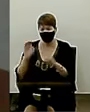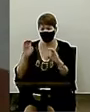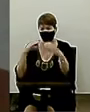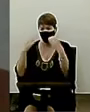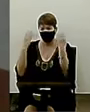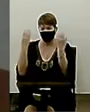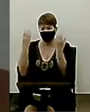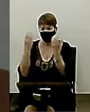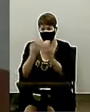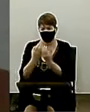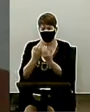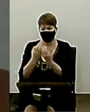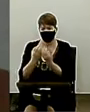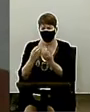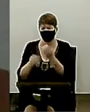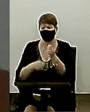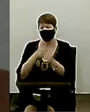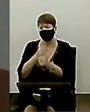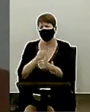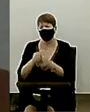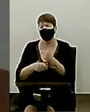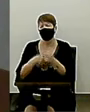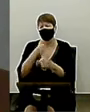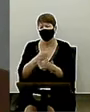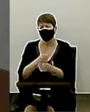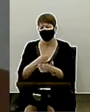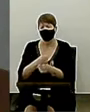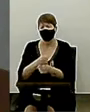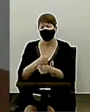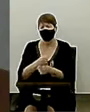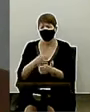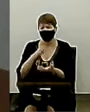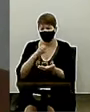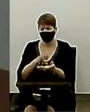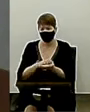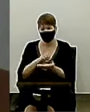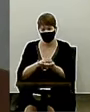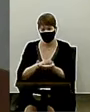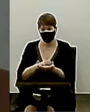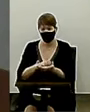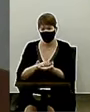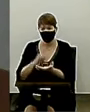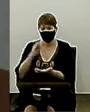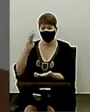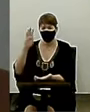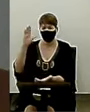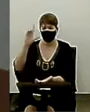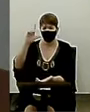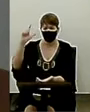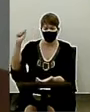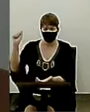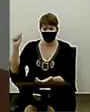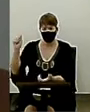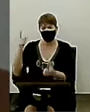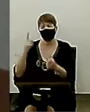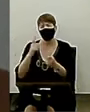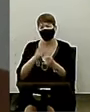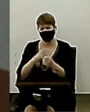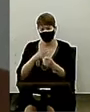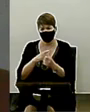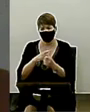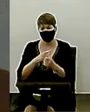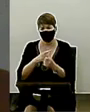tinha lá no Ibel, todos os anos, e se matriculou e fez o Ibel e foi um dos primeiros